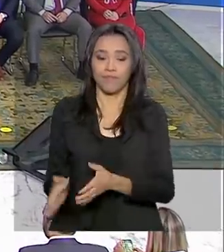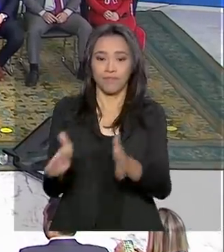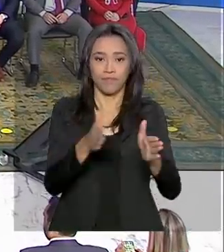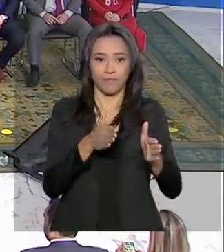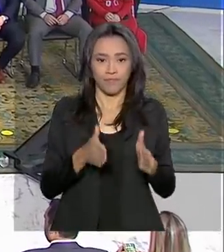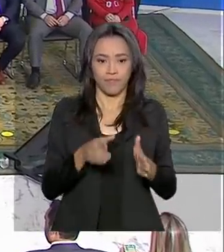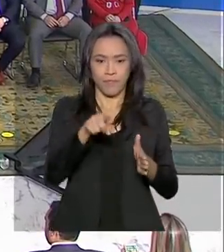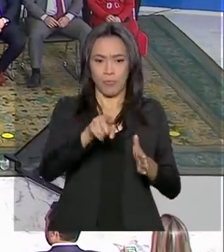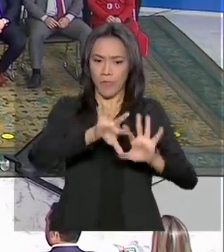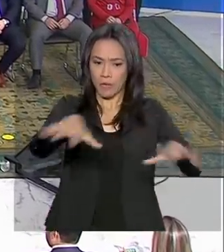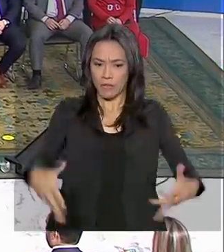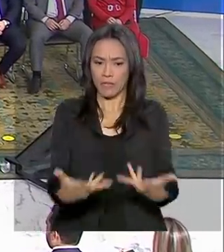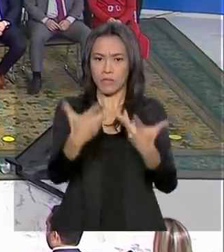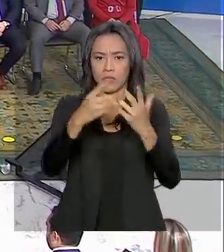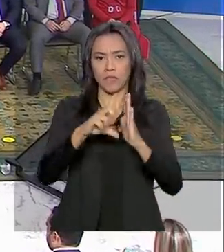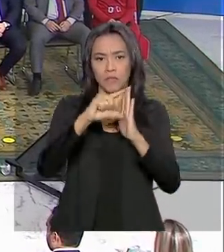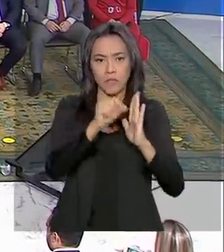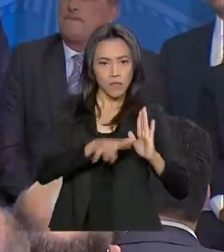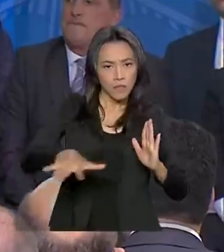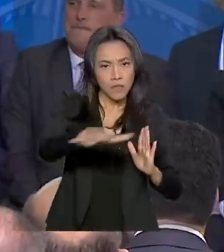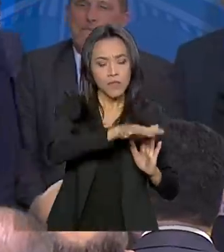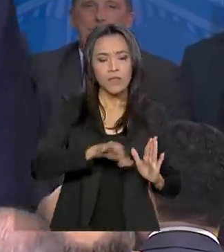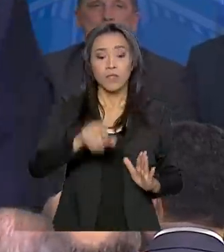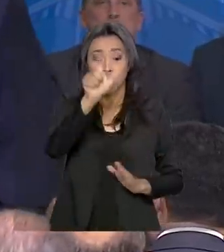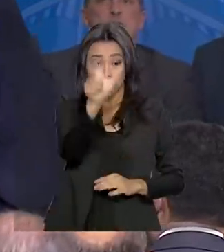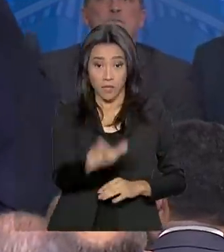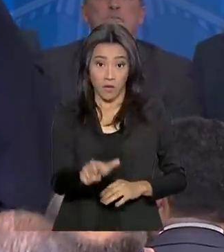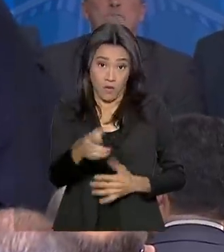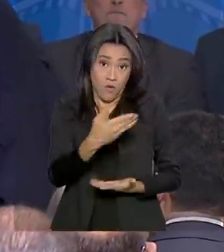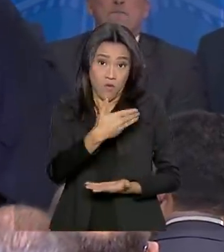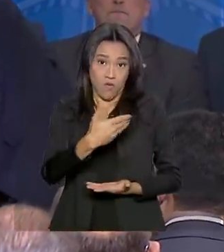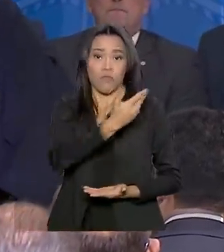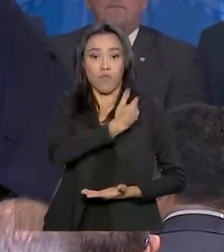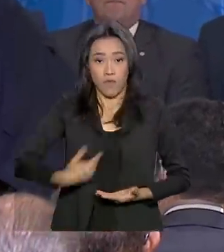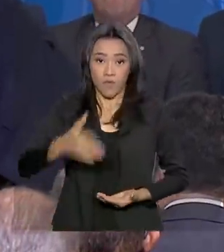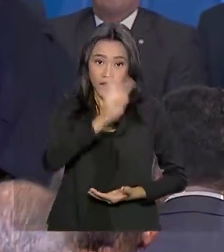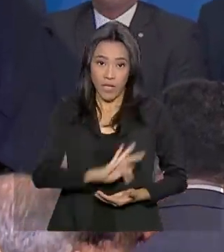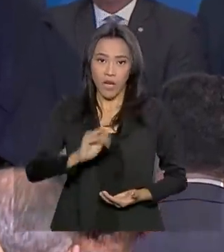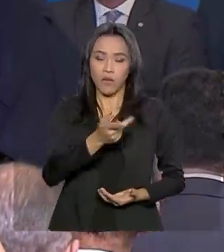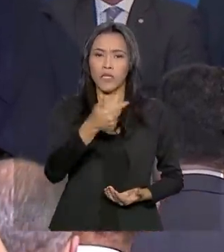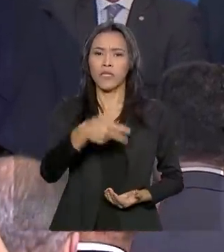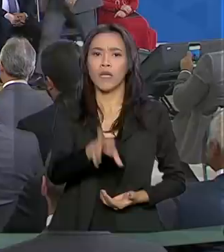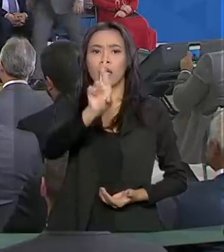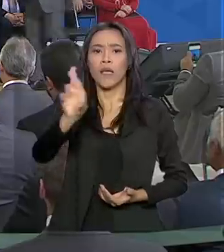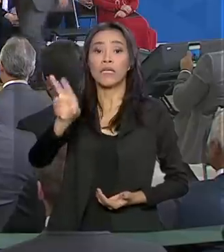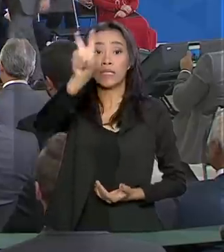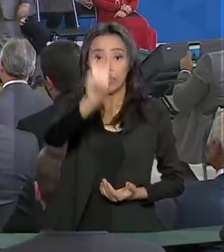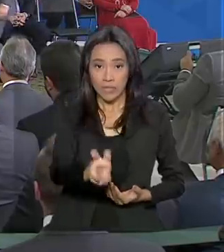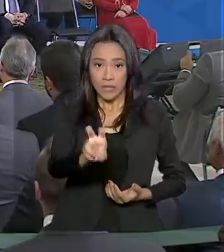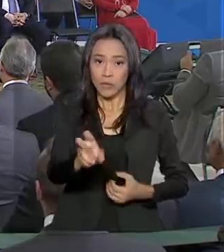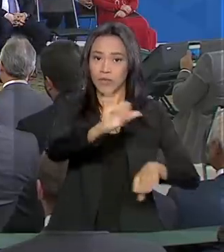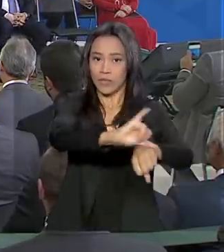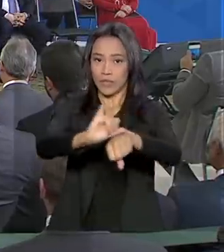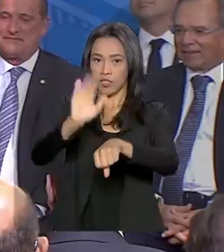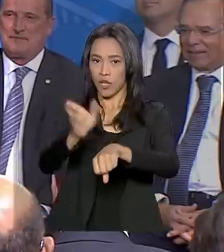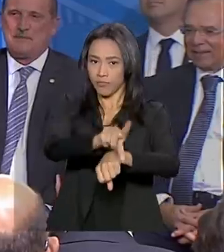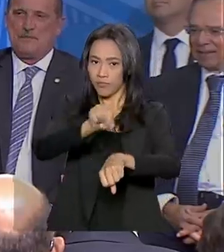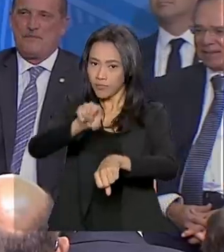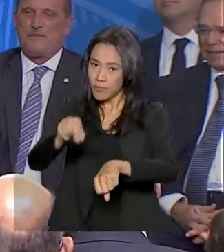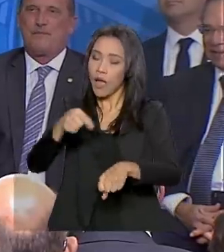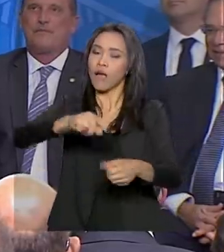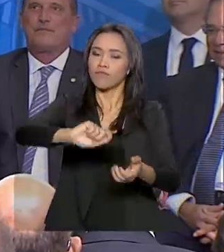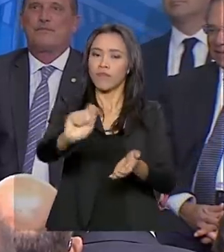Em uma cerimônia no Palácio do Planalto, o governo federal e representantes das cinco cidades escolhidas assinaram contratos